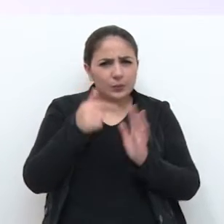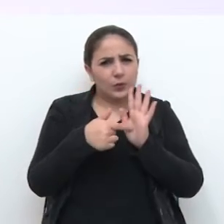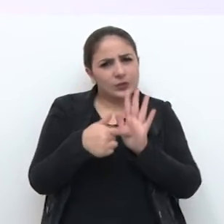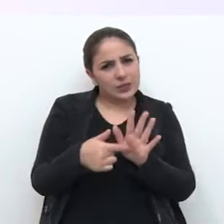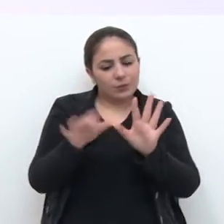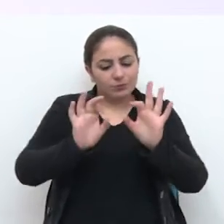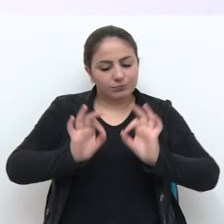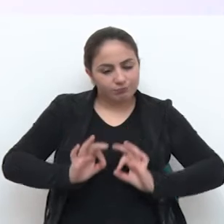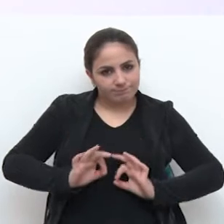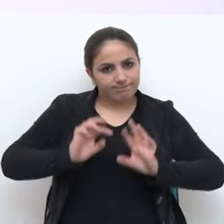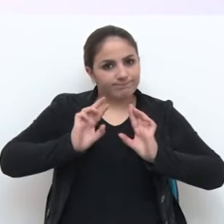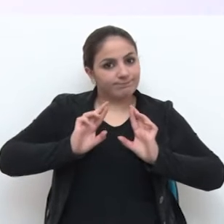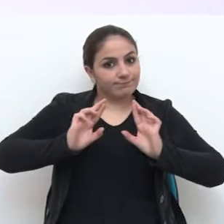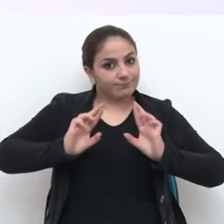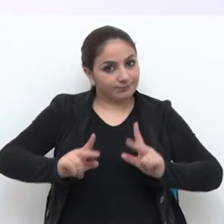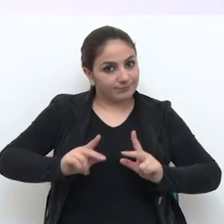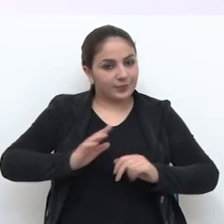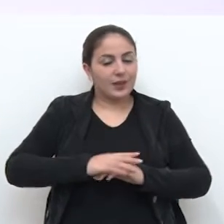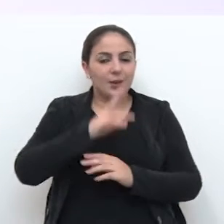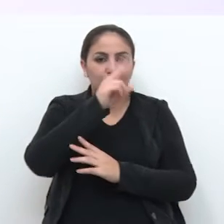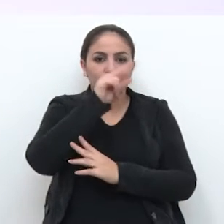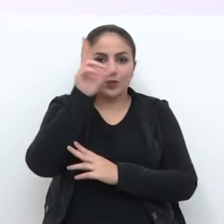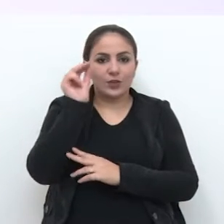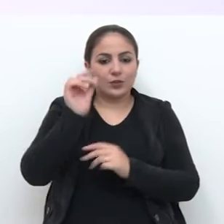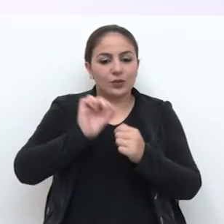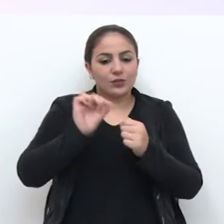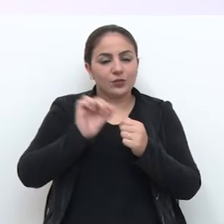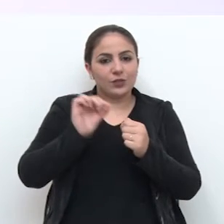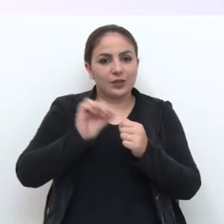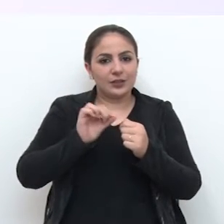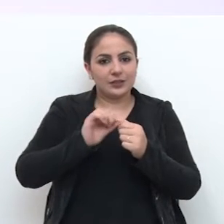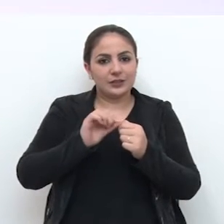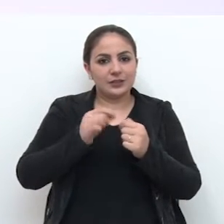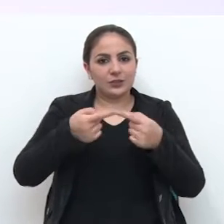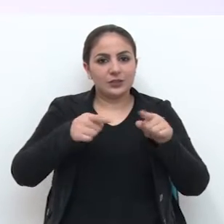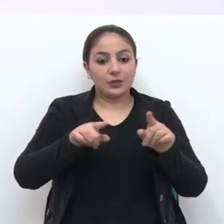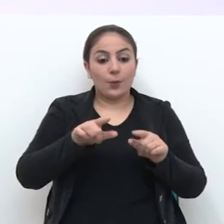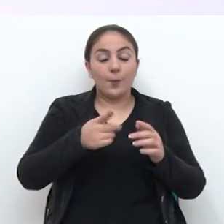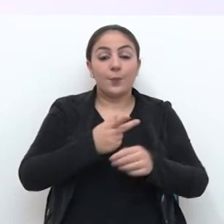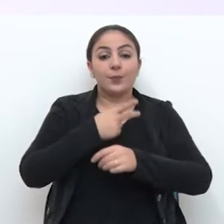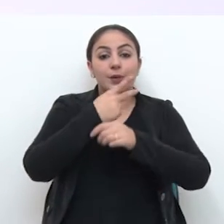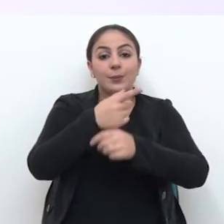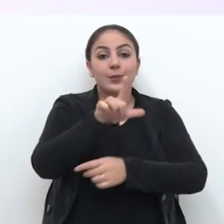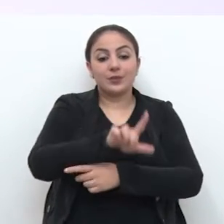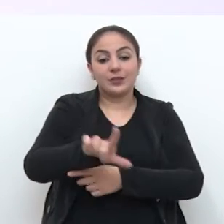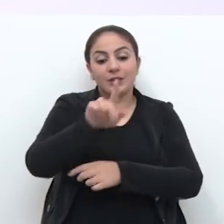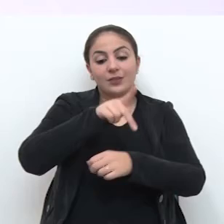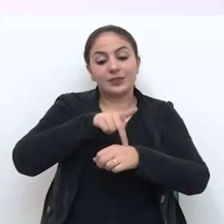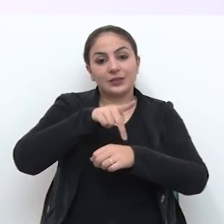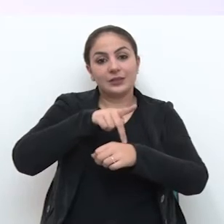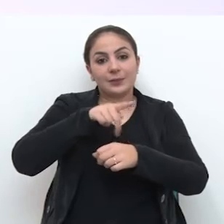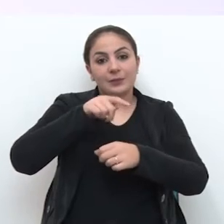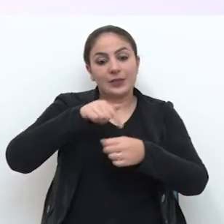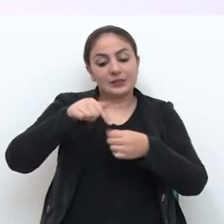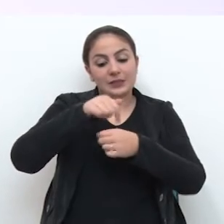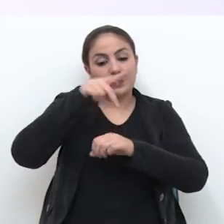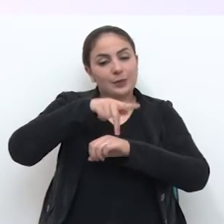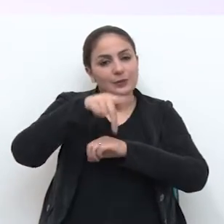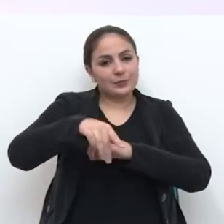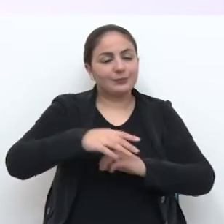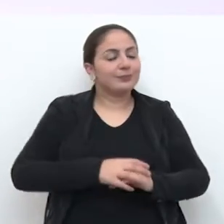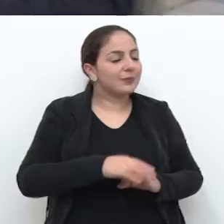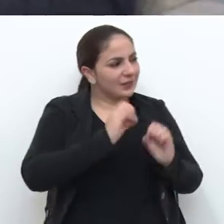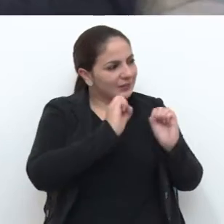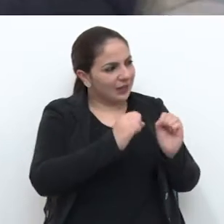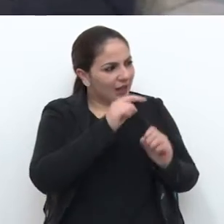oferecer uma programação diferenciada, a Prefeitura lançou o prêmio literário Cidade de Passo Fundo. Secretário, a